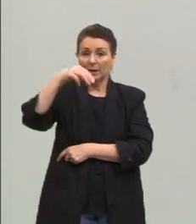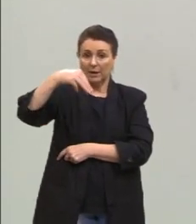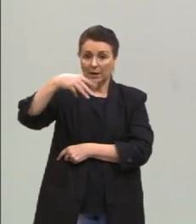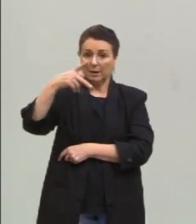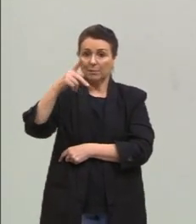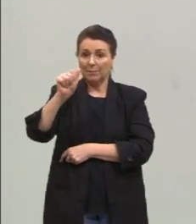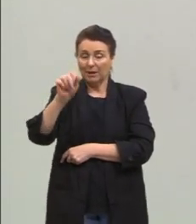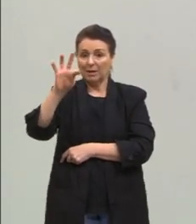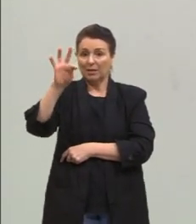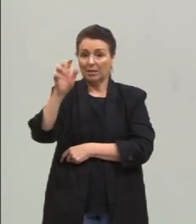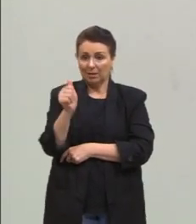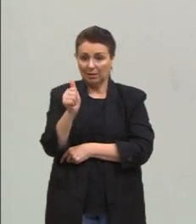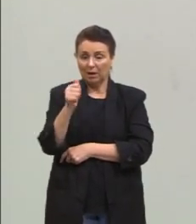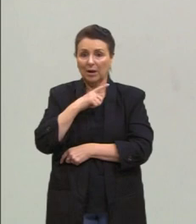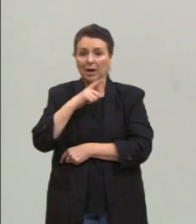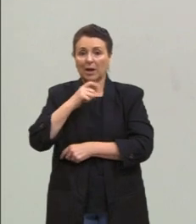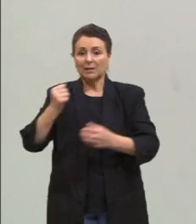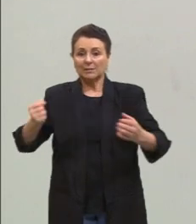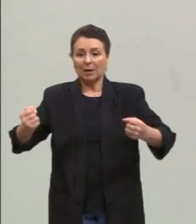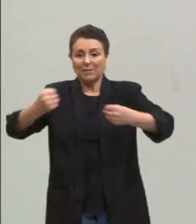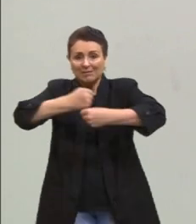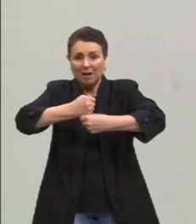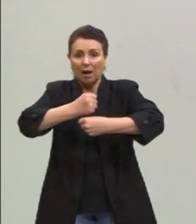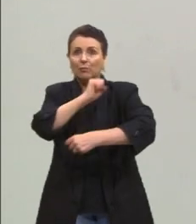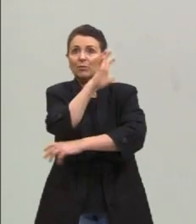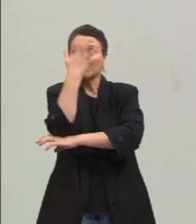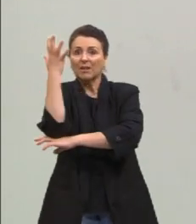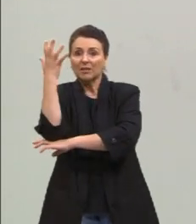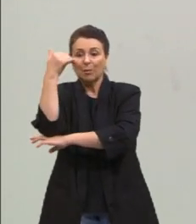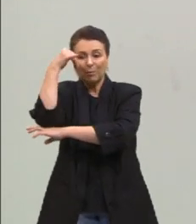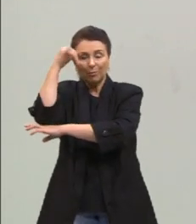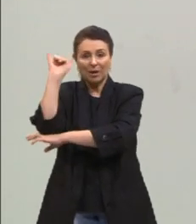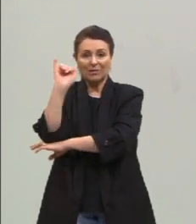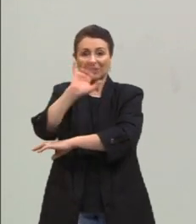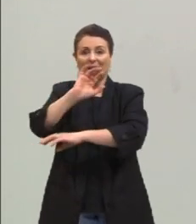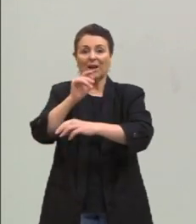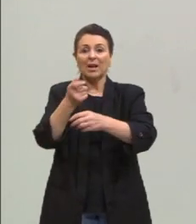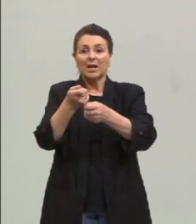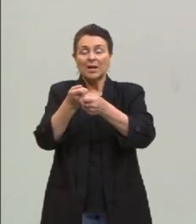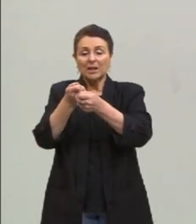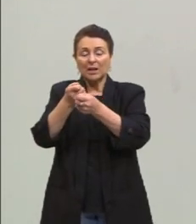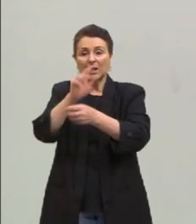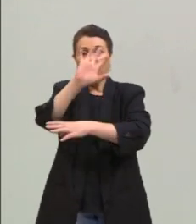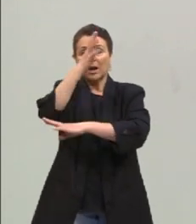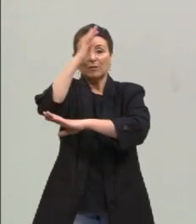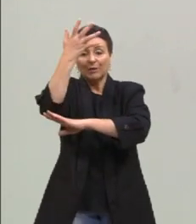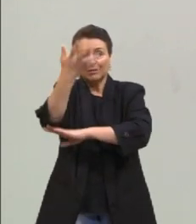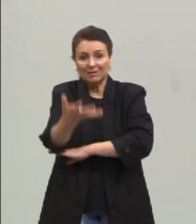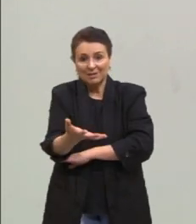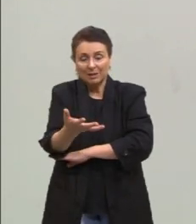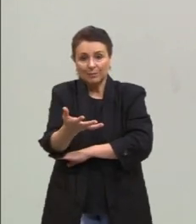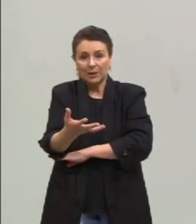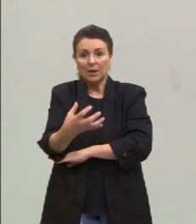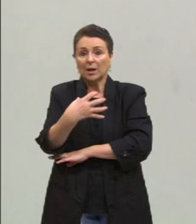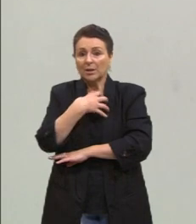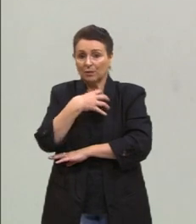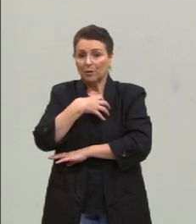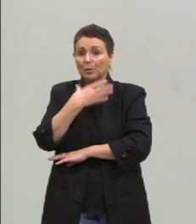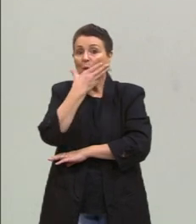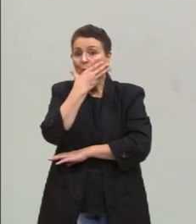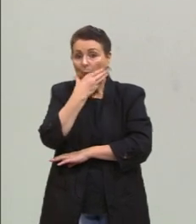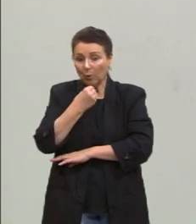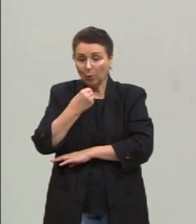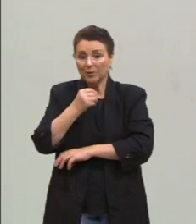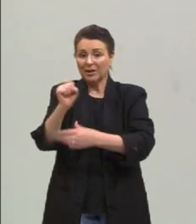abraçavam, ficavam na frente das árvores para impedir que elas fossem derrubadas. E, de certa forma, o Chico Mendes defendia a